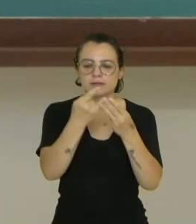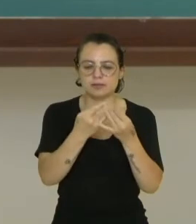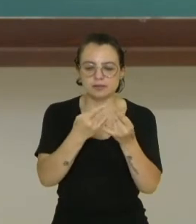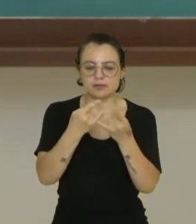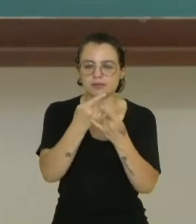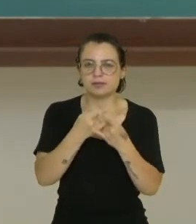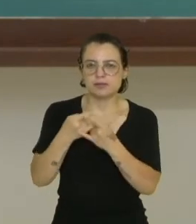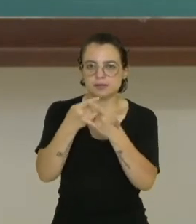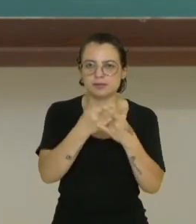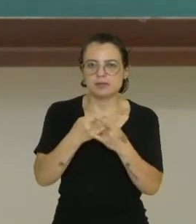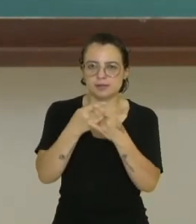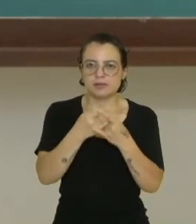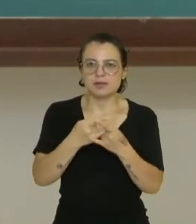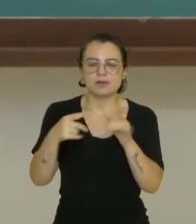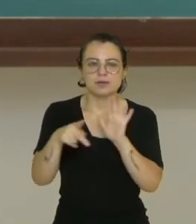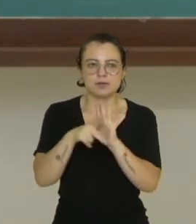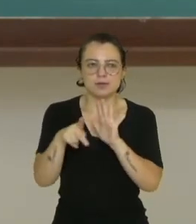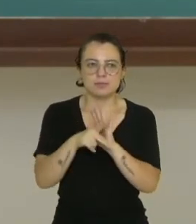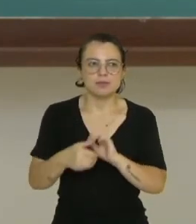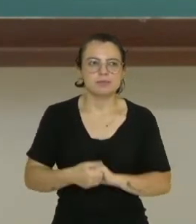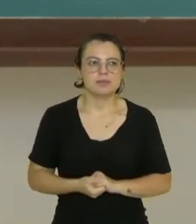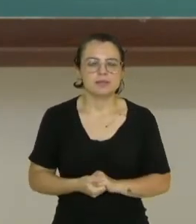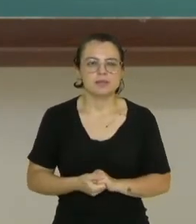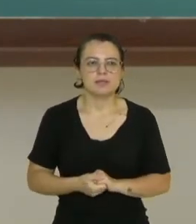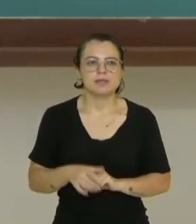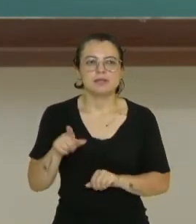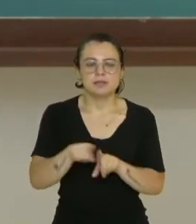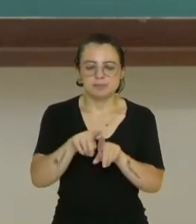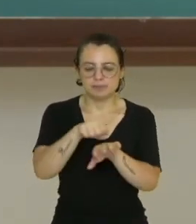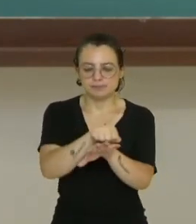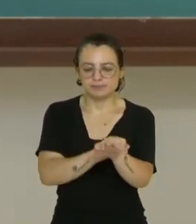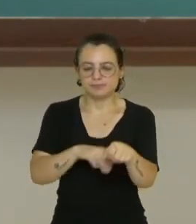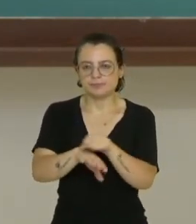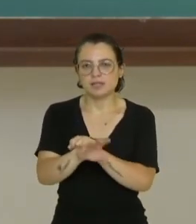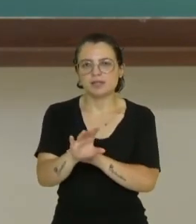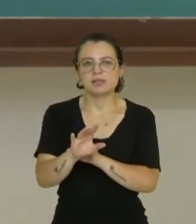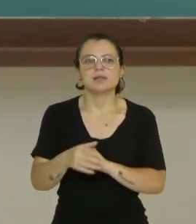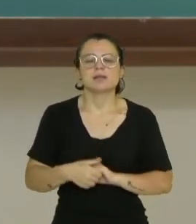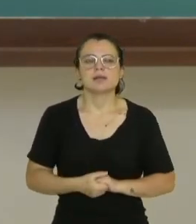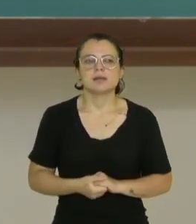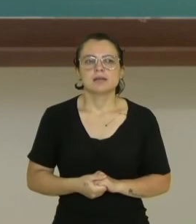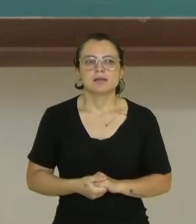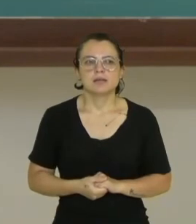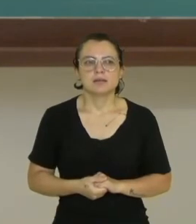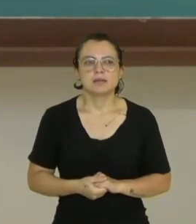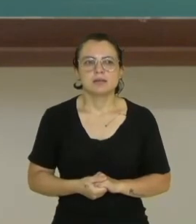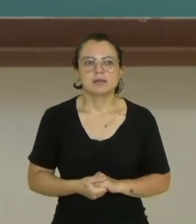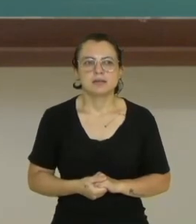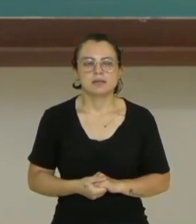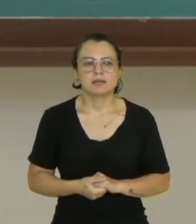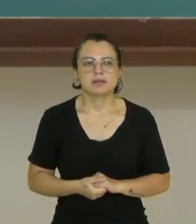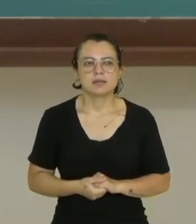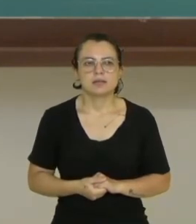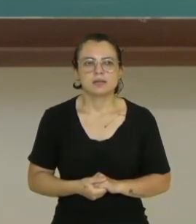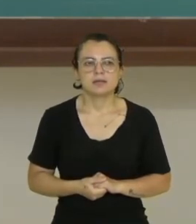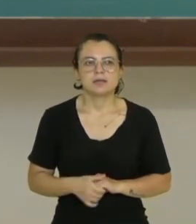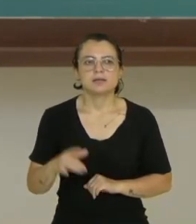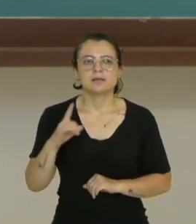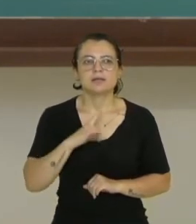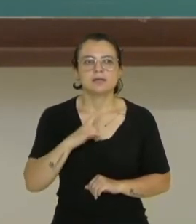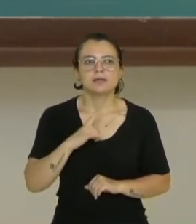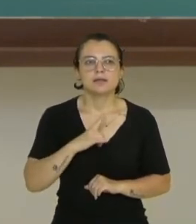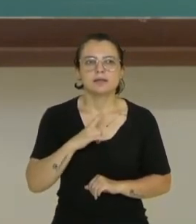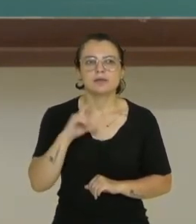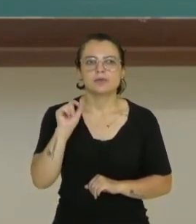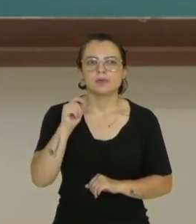durante as relações, além de utilizar luvas e seringas somente descartáveis, ok? Também nós temos o vírus da polio,